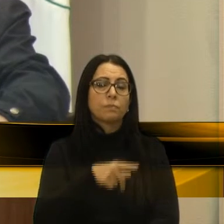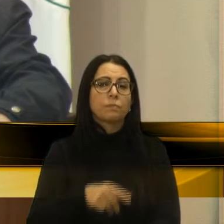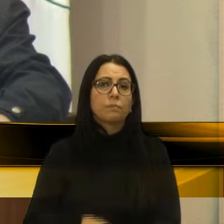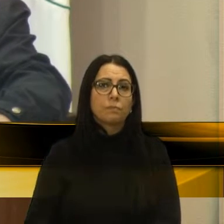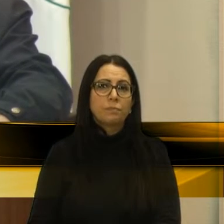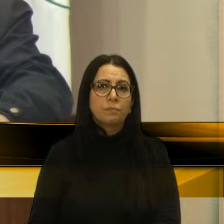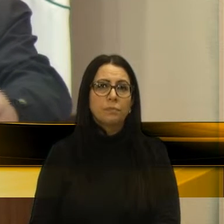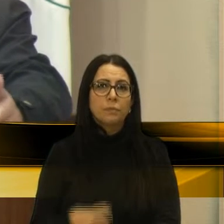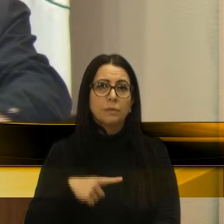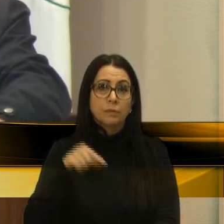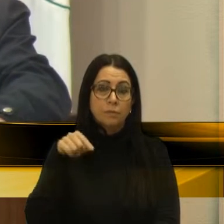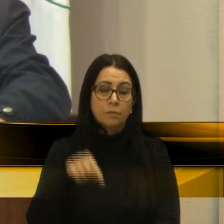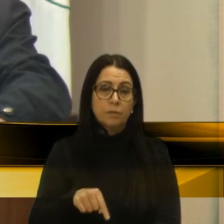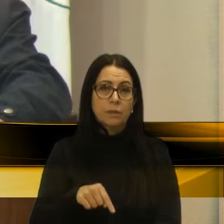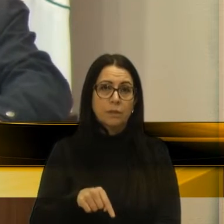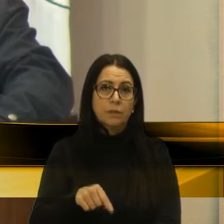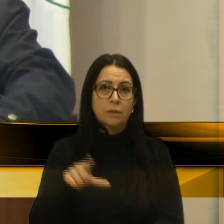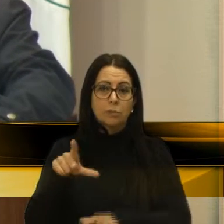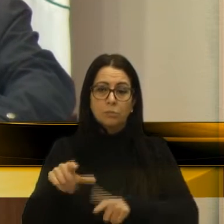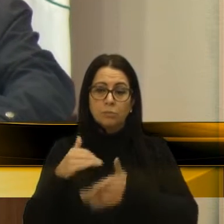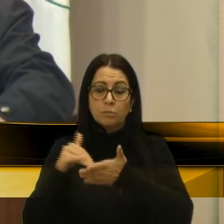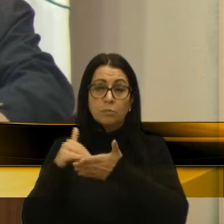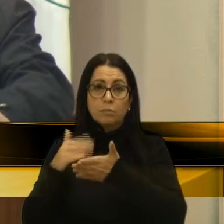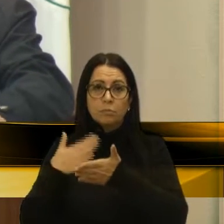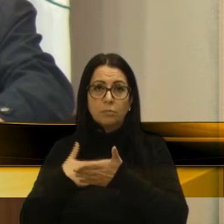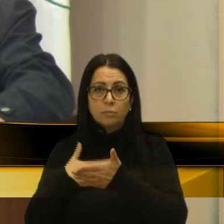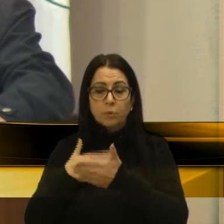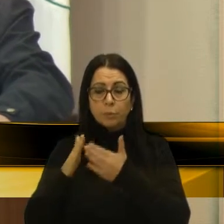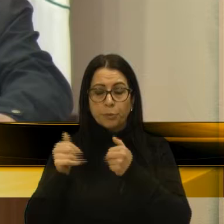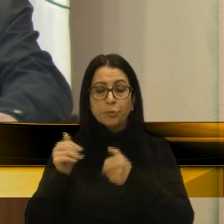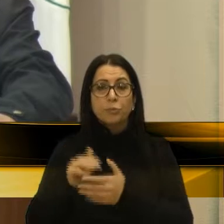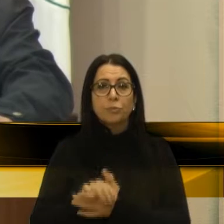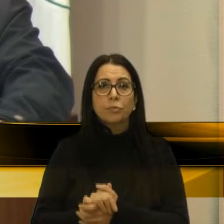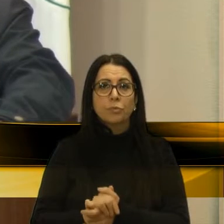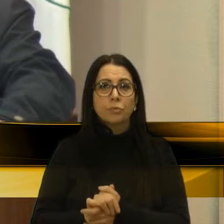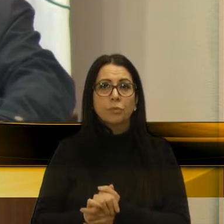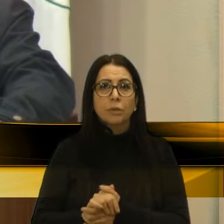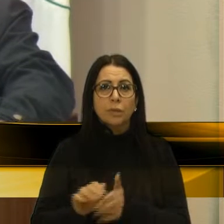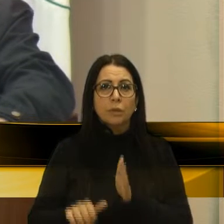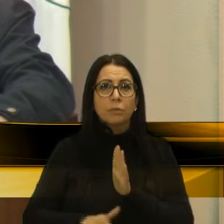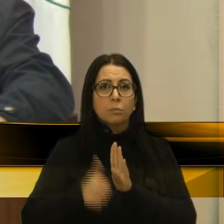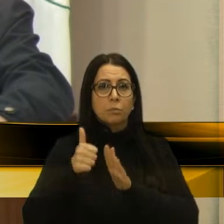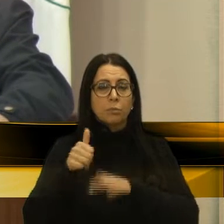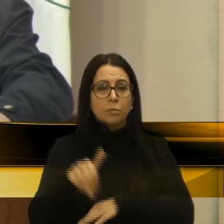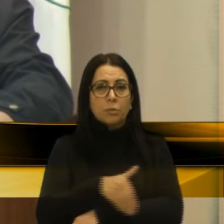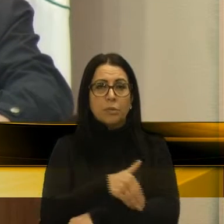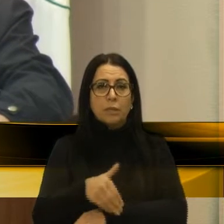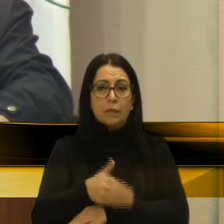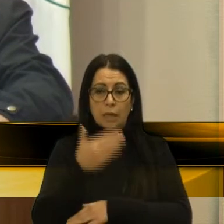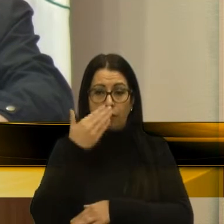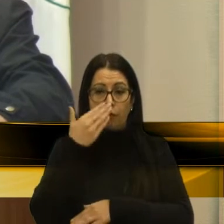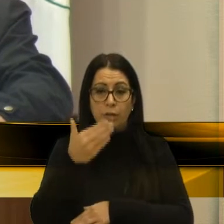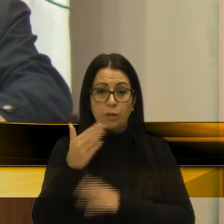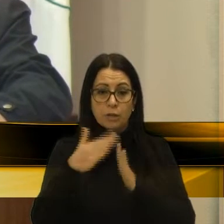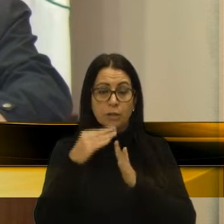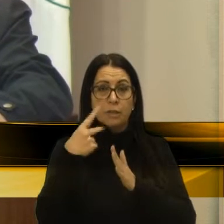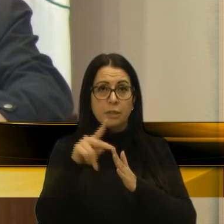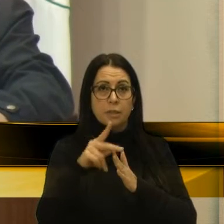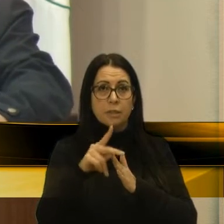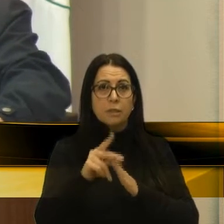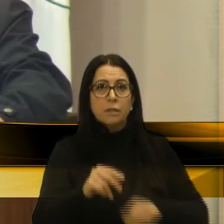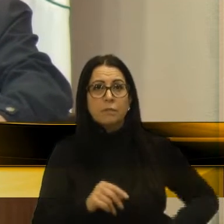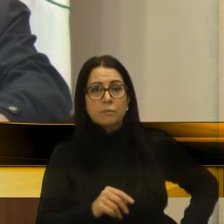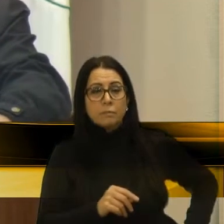esteve aqui no nosso gabinete, aqui no meu gabinete, solicitando a melhoria nessa rua, em frente à casa dele, em frente à